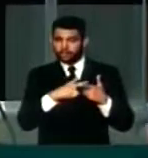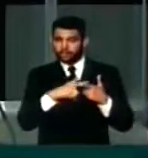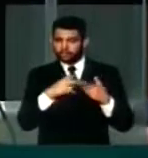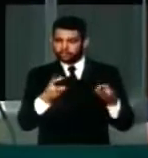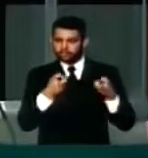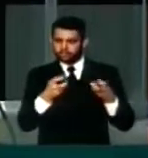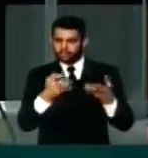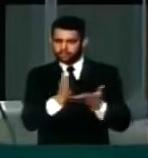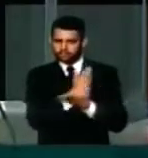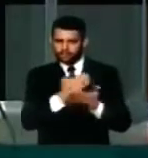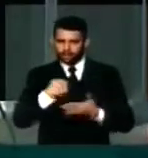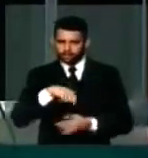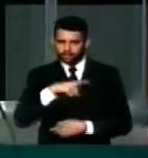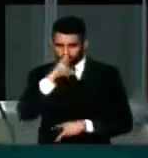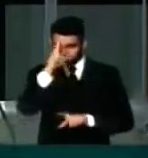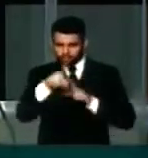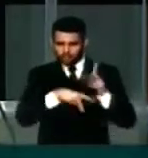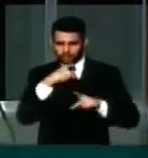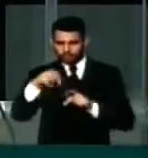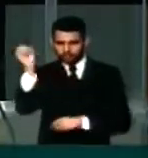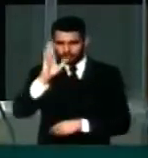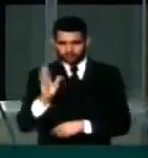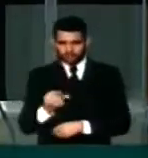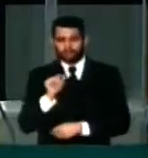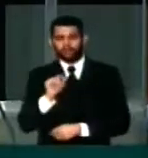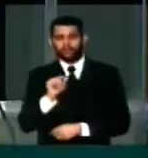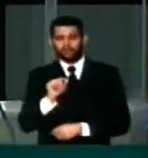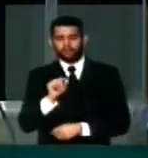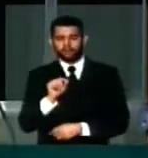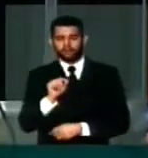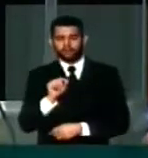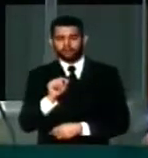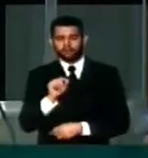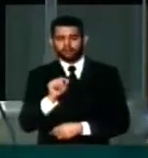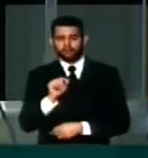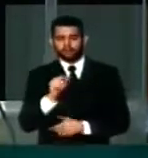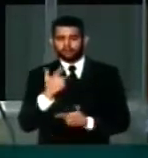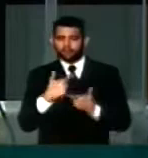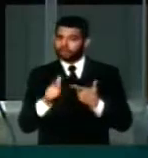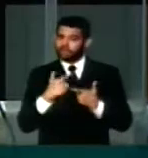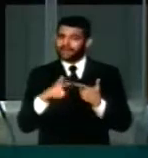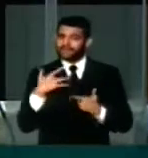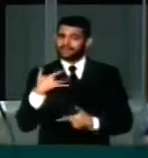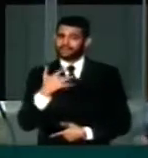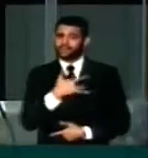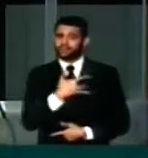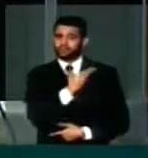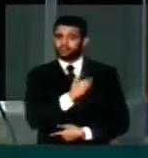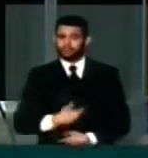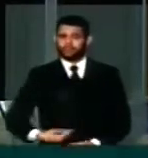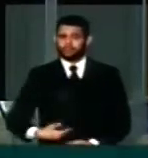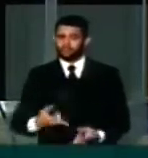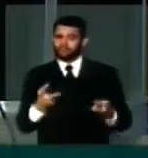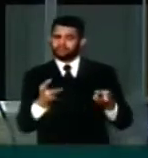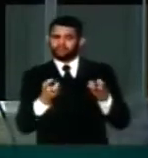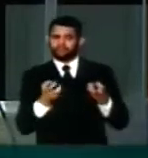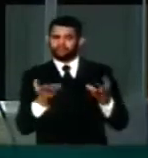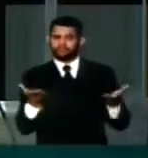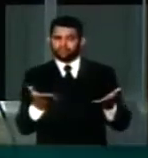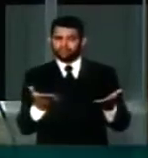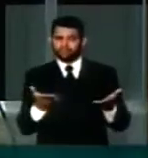percebido pela nossa gente, pelo povo brasileiro, é a precariedade da saúde pública. Pois vejam,